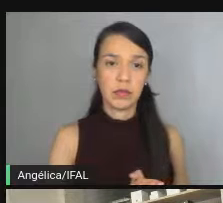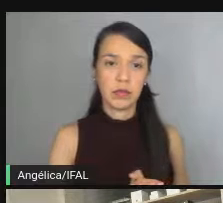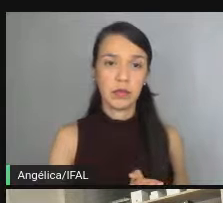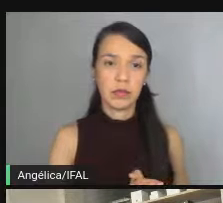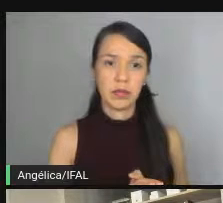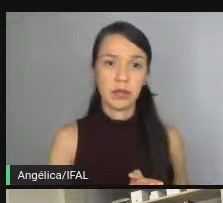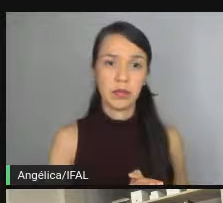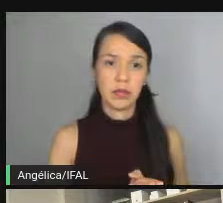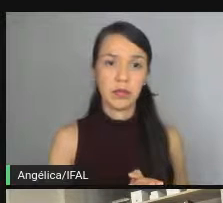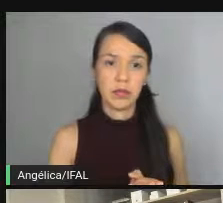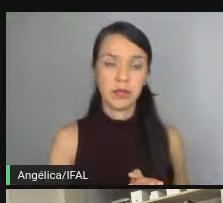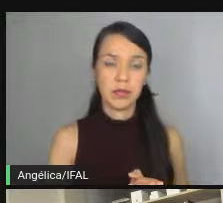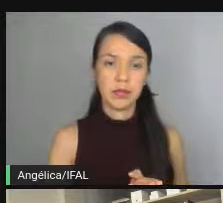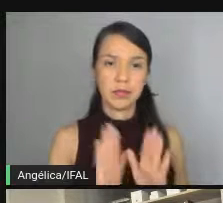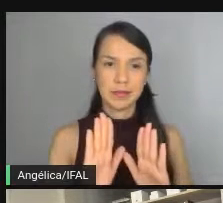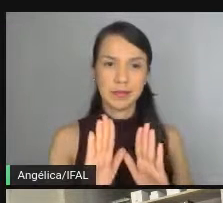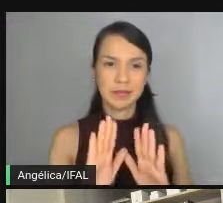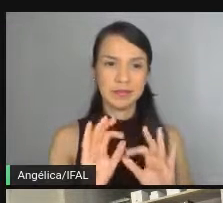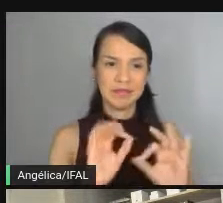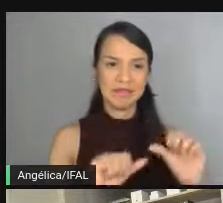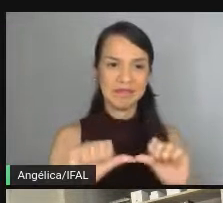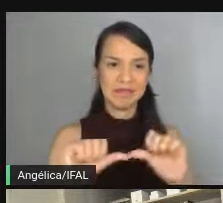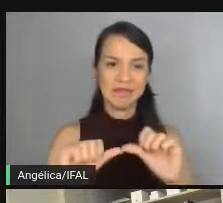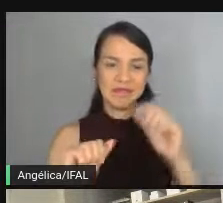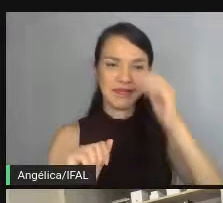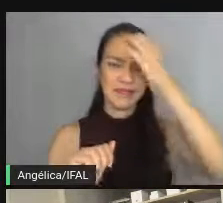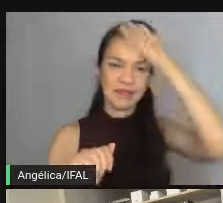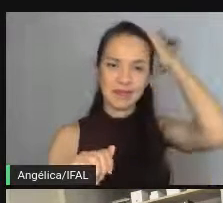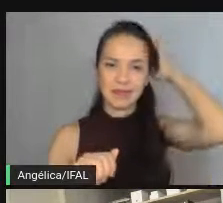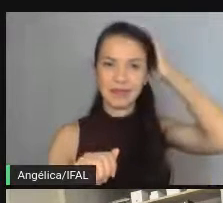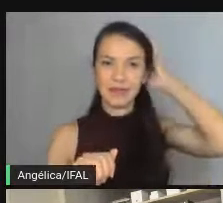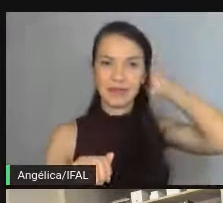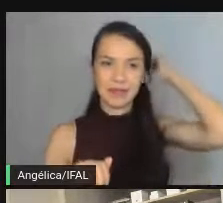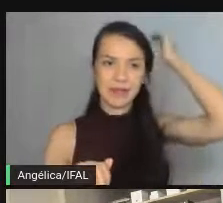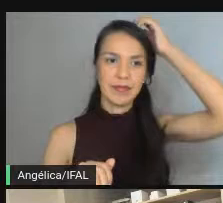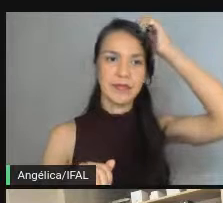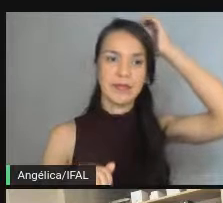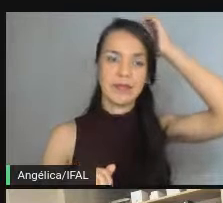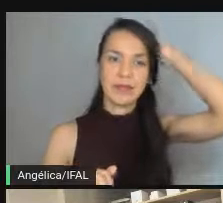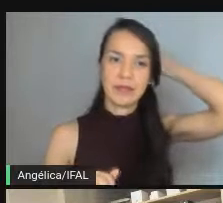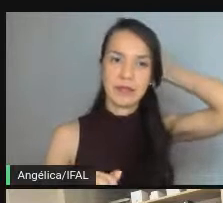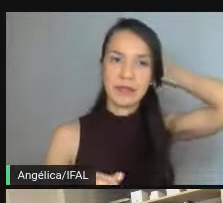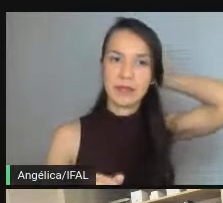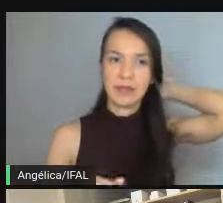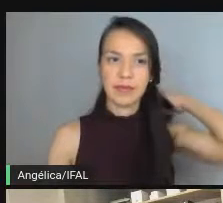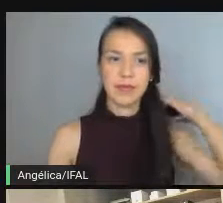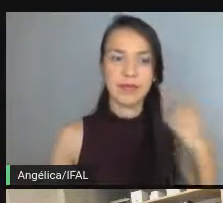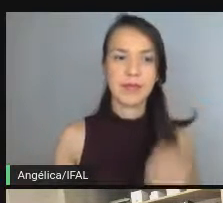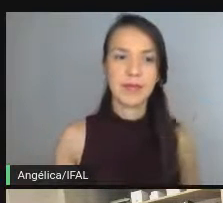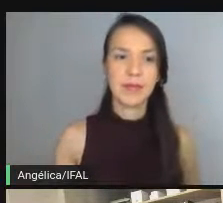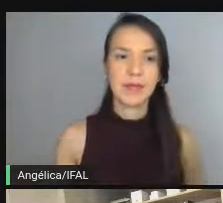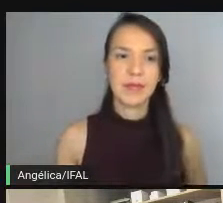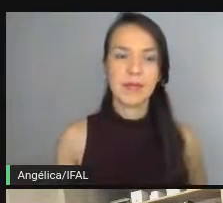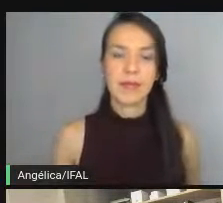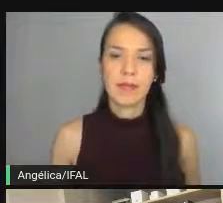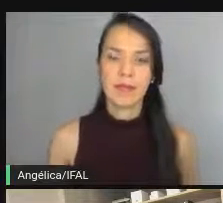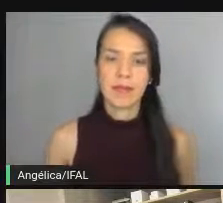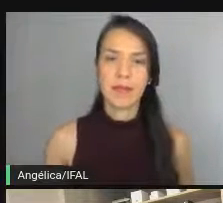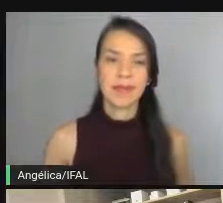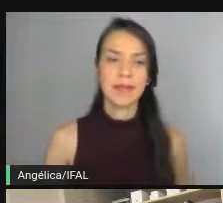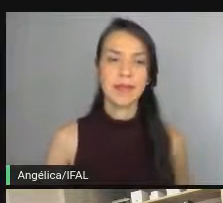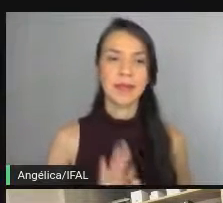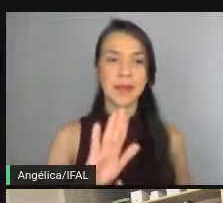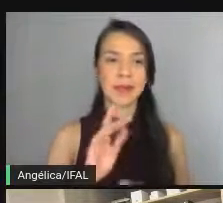terceira, peraí, que agora é o passo um, terceira pergunta, exatamente. comentáriozinho, Rashid. Pode falar, pode falar. Nada,